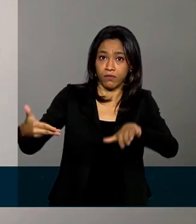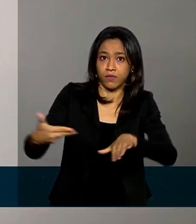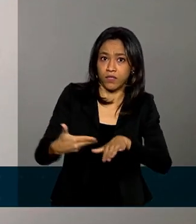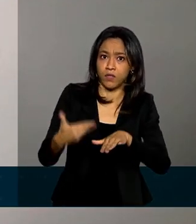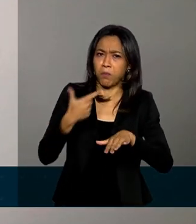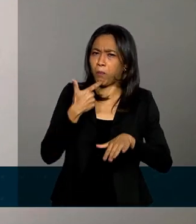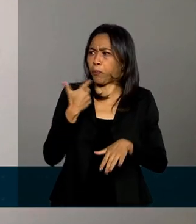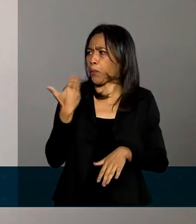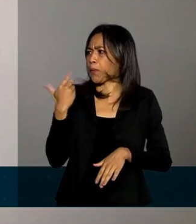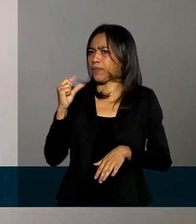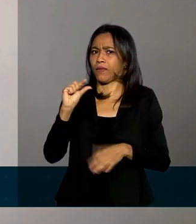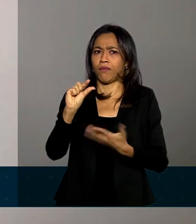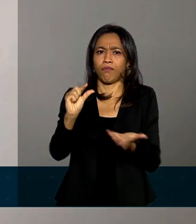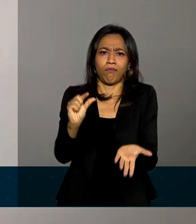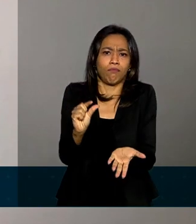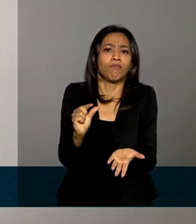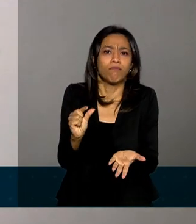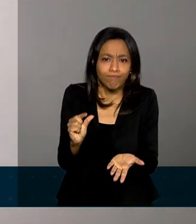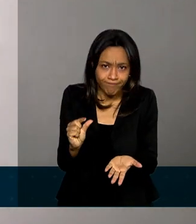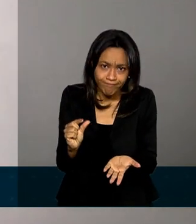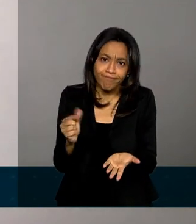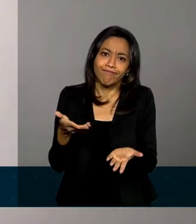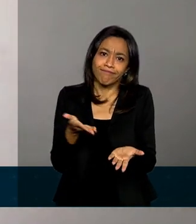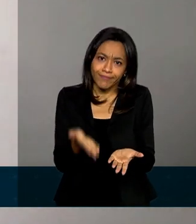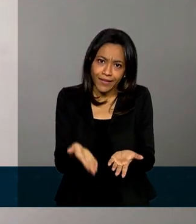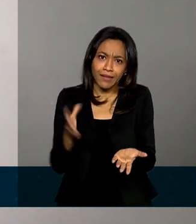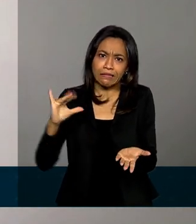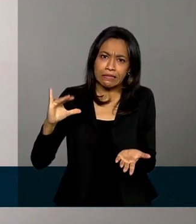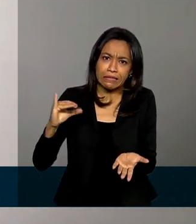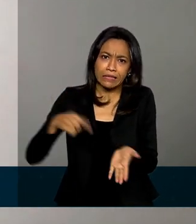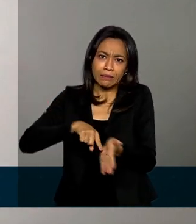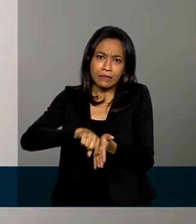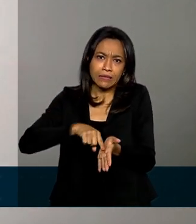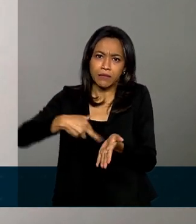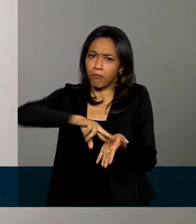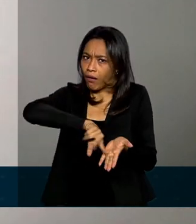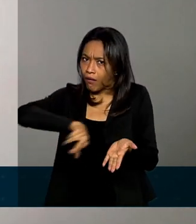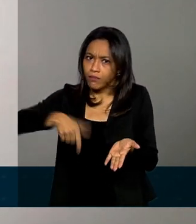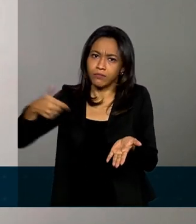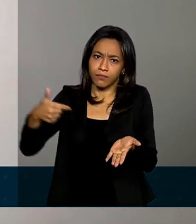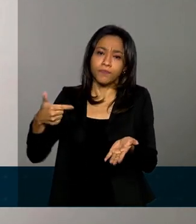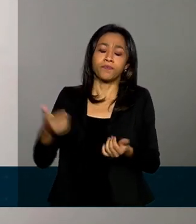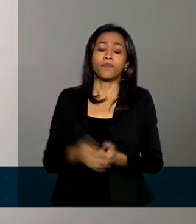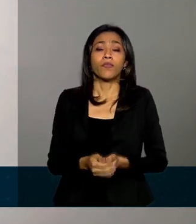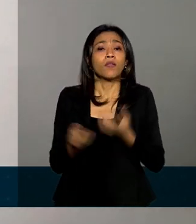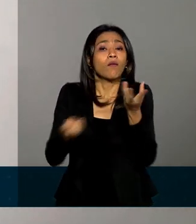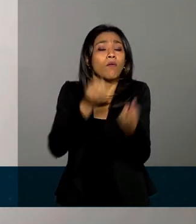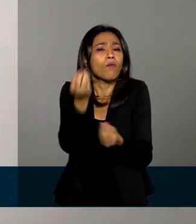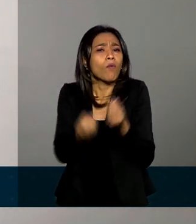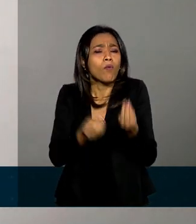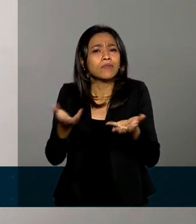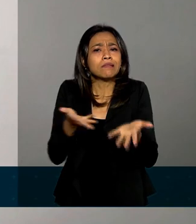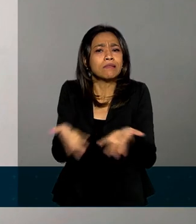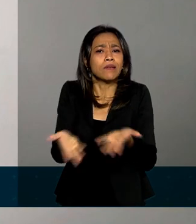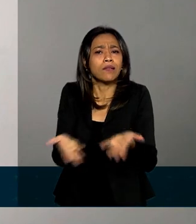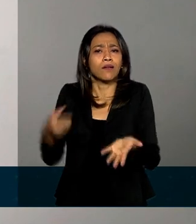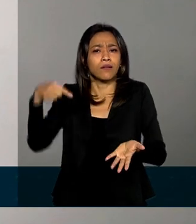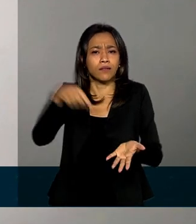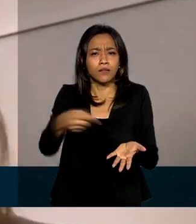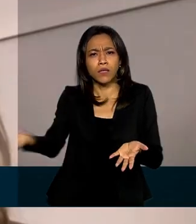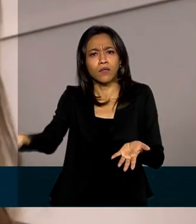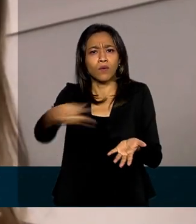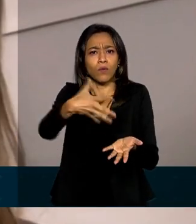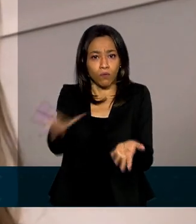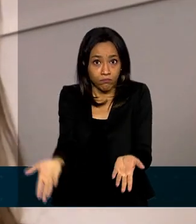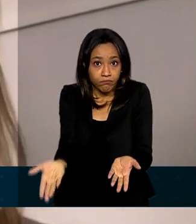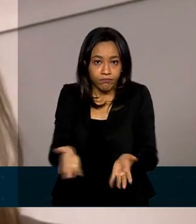pouquíssimo tempo, no caso da ciência, no caso das doenças, como é que eles vão lidar com o universo tão novo.